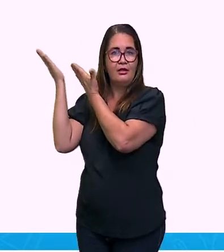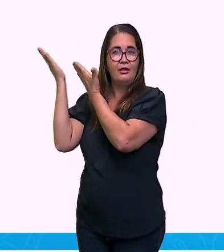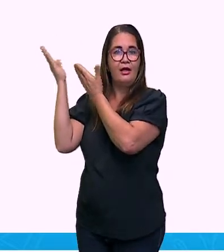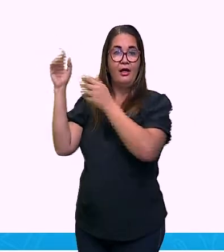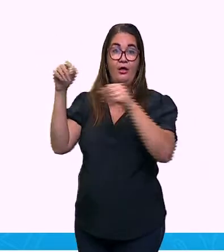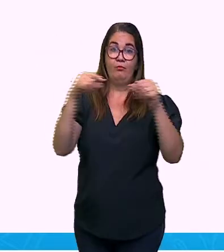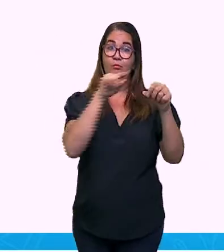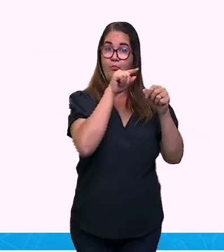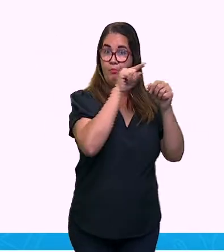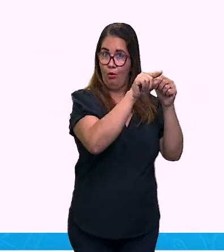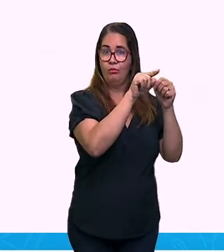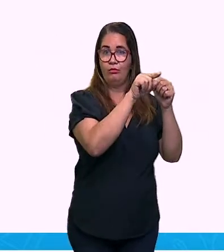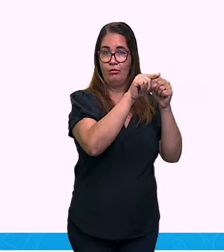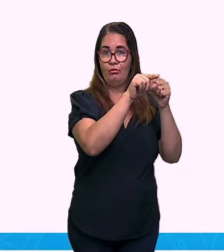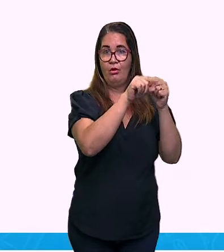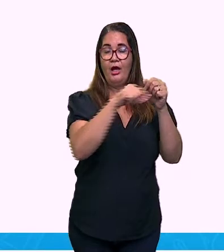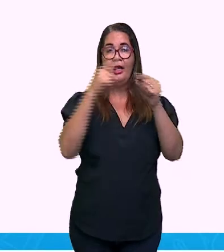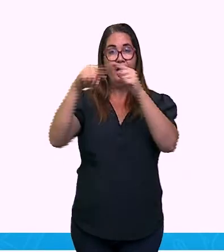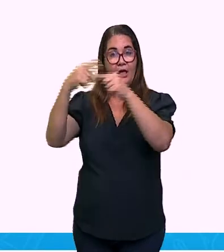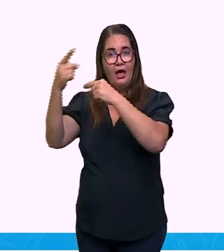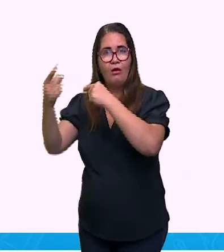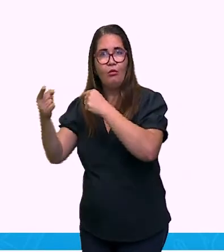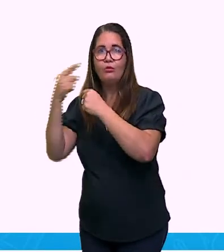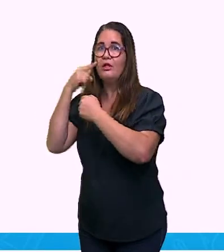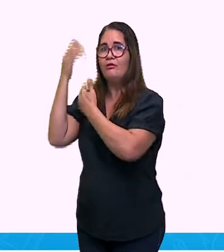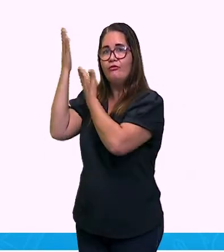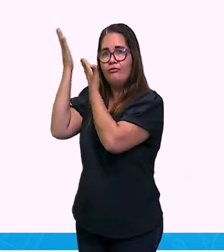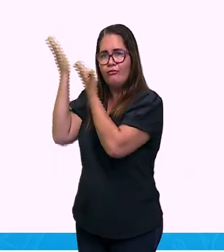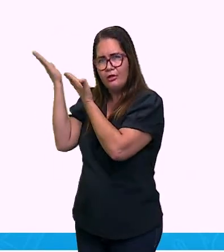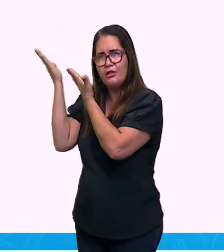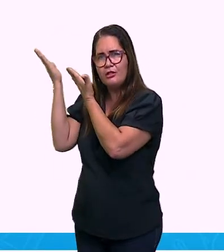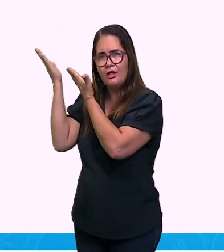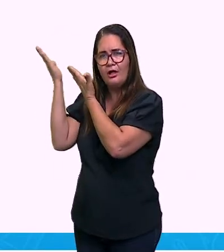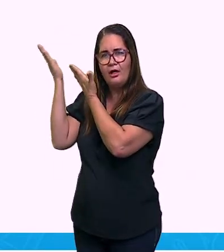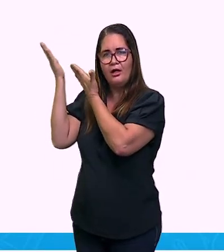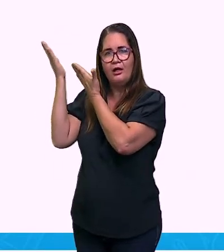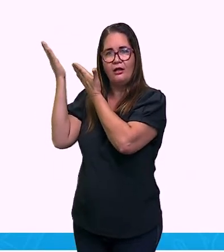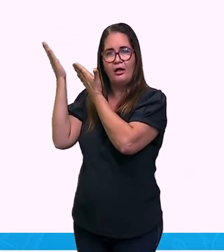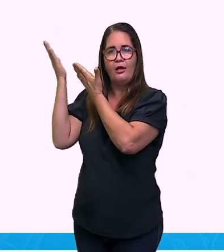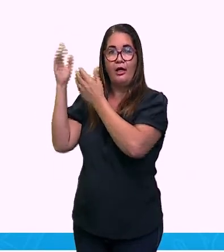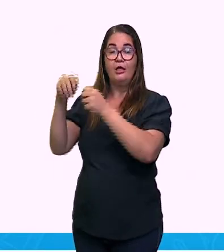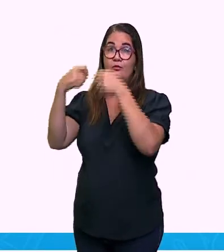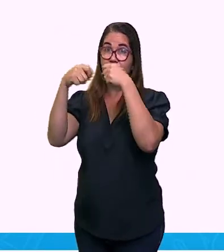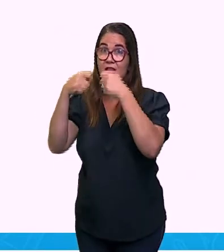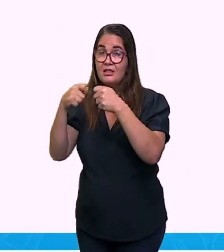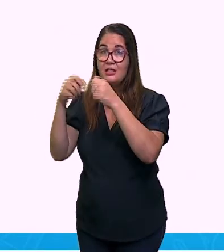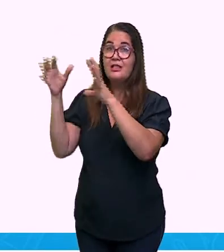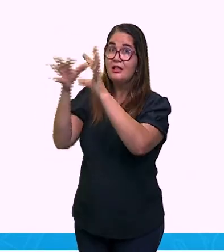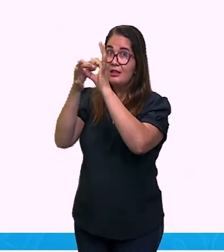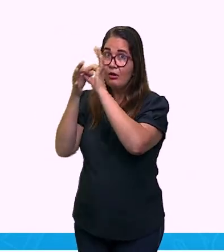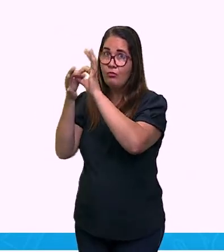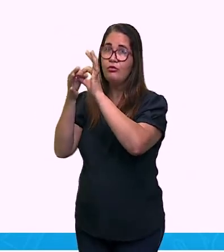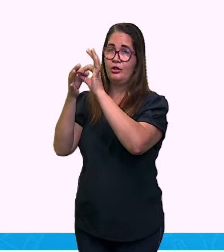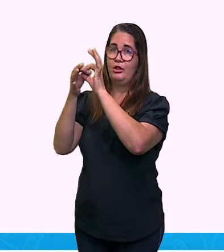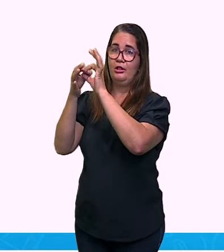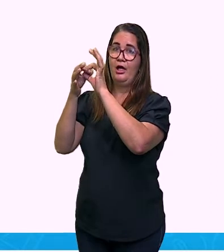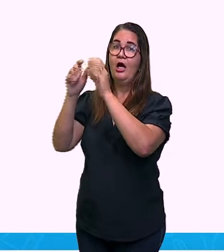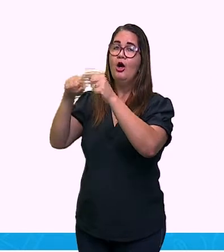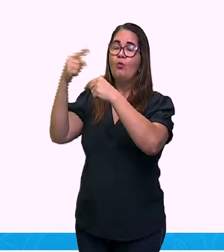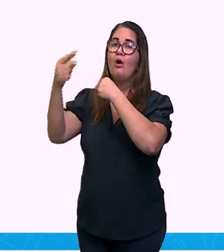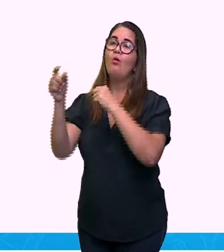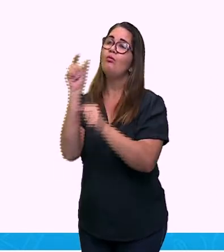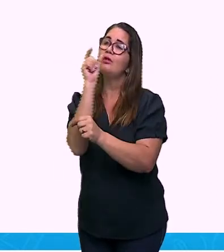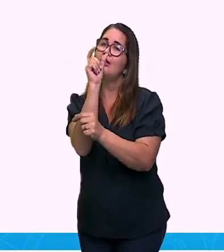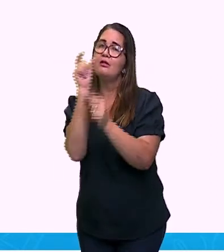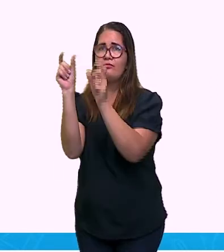A sintética. Ela tem ausência de conjunção. Quando eu tenho conjunção,